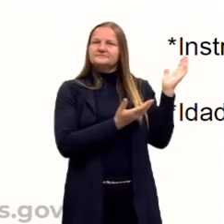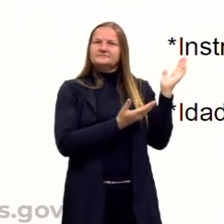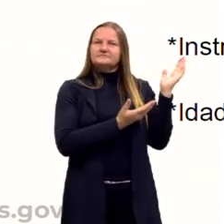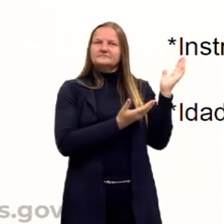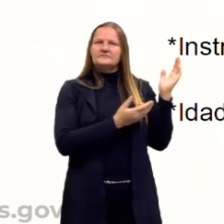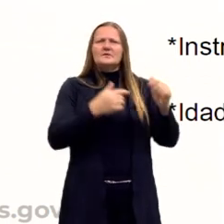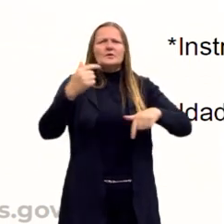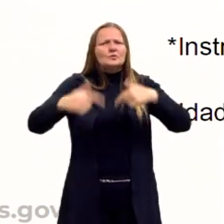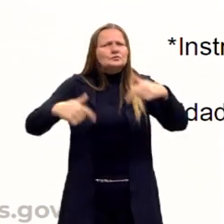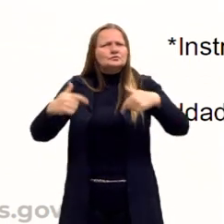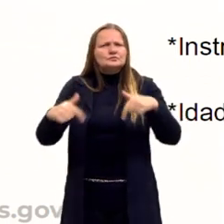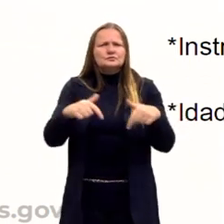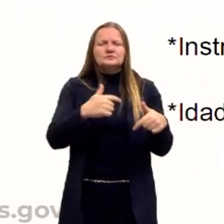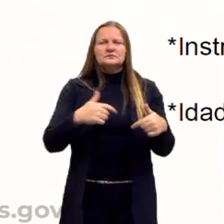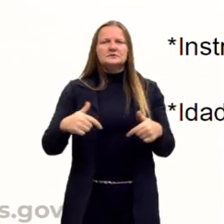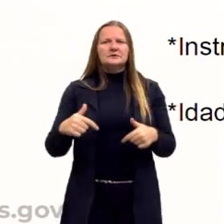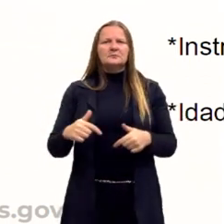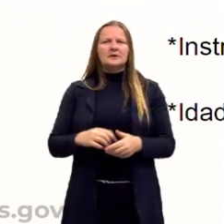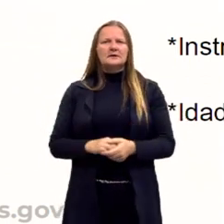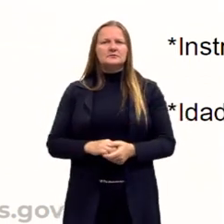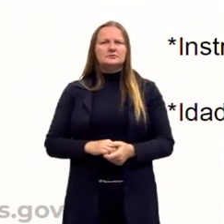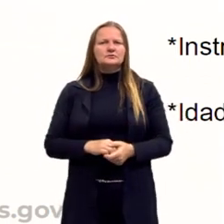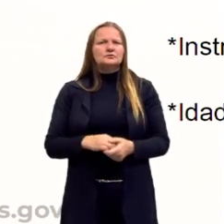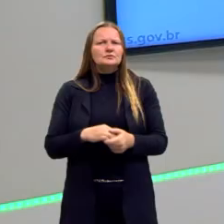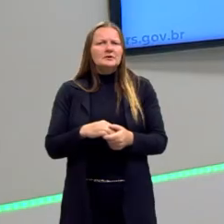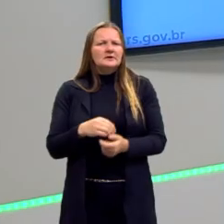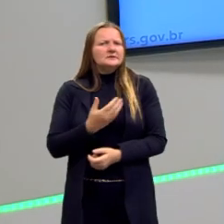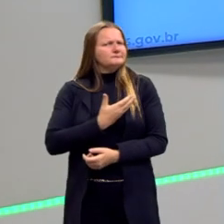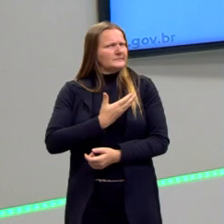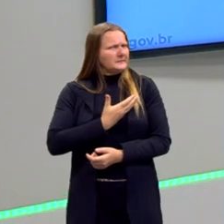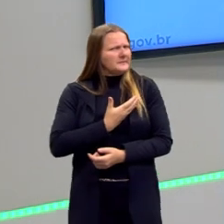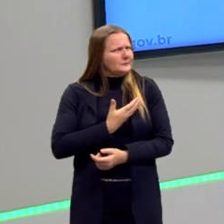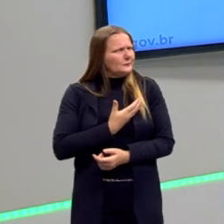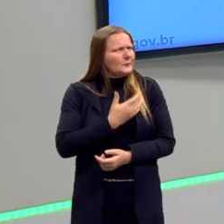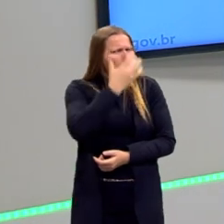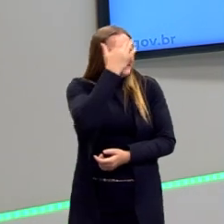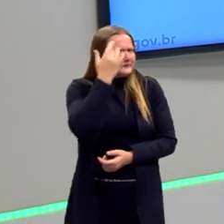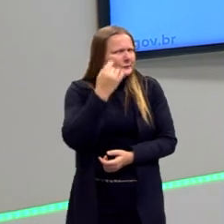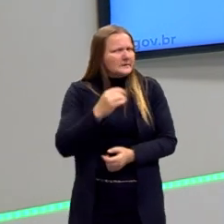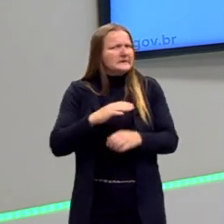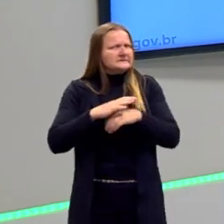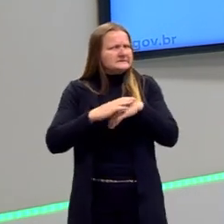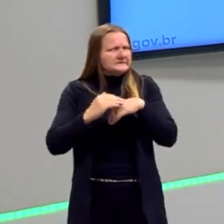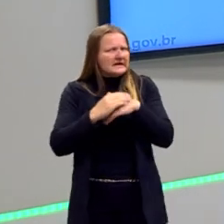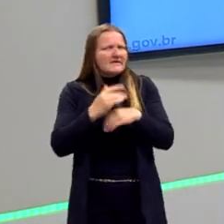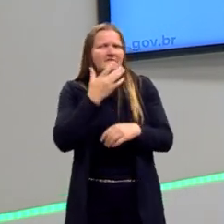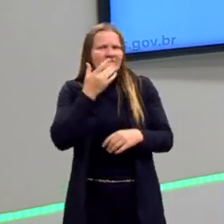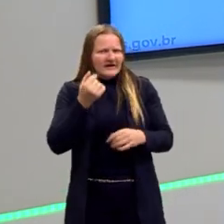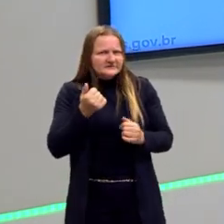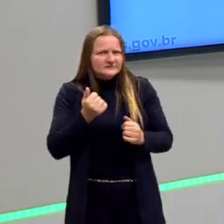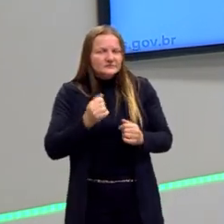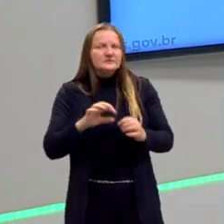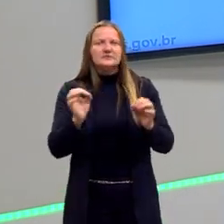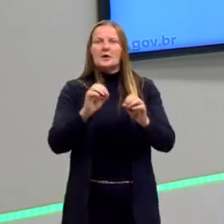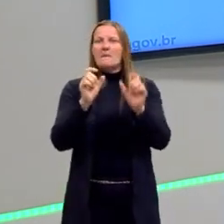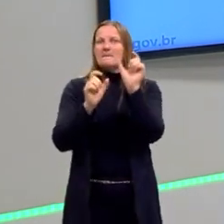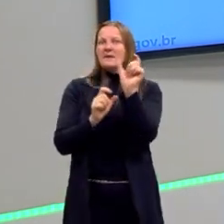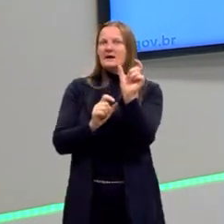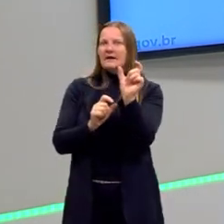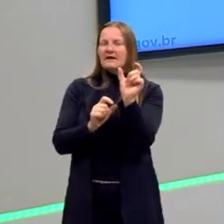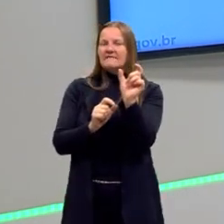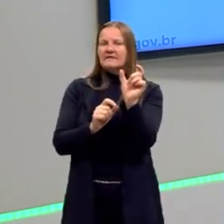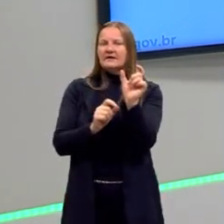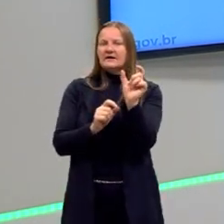trabalho, galera, não era uma coisa assim tão amigável das pessoas, não. Tanto é que a origem do trabalho é